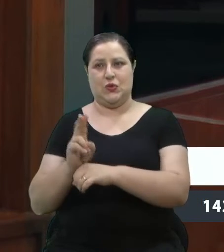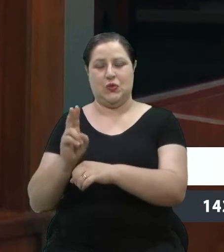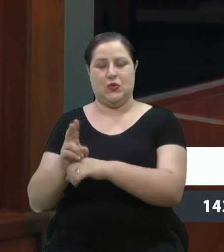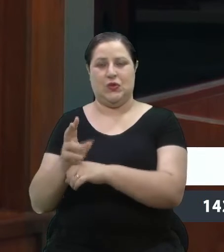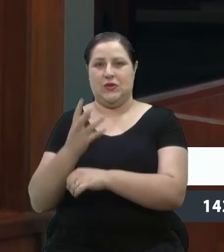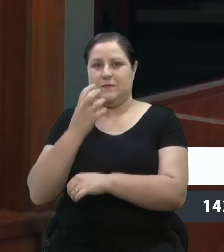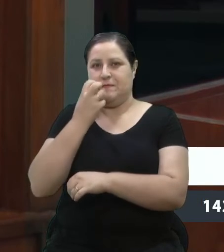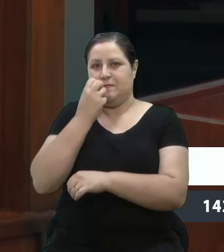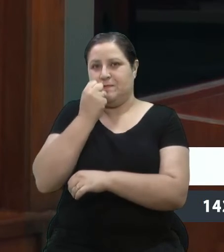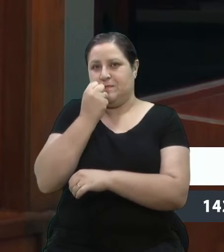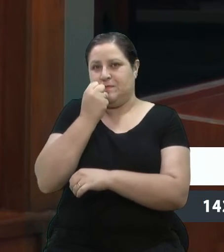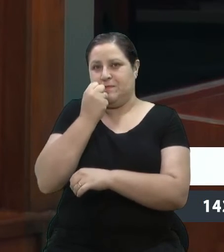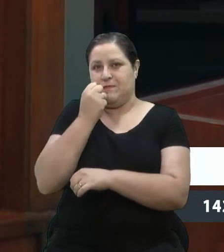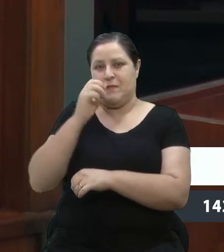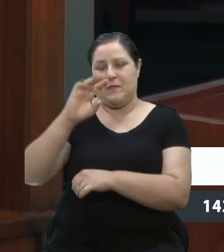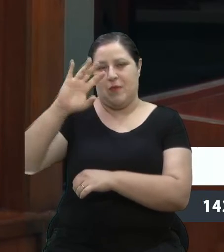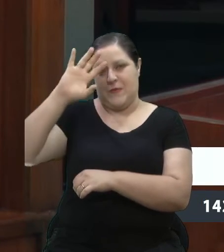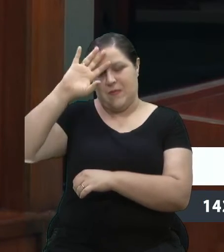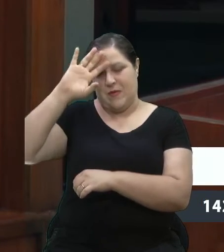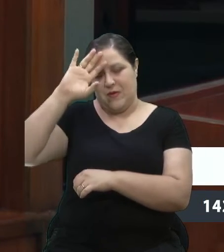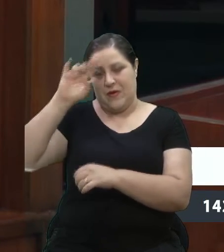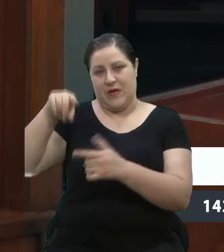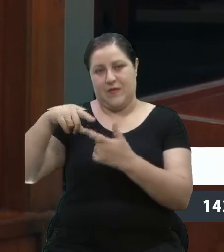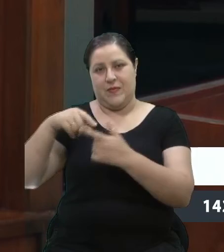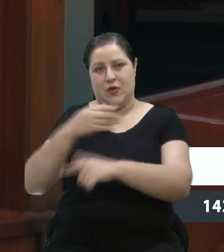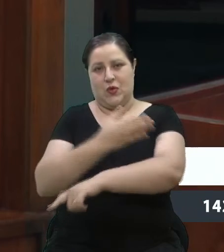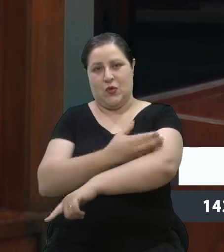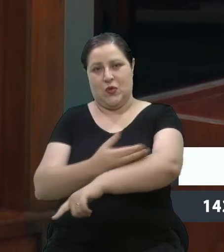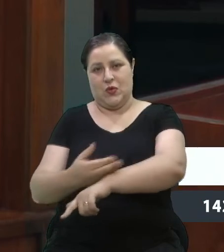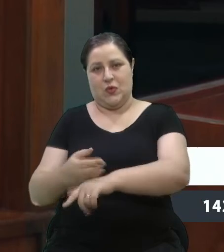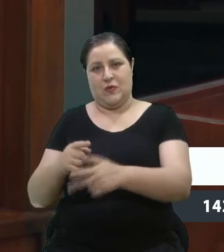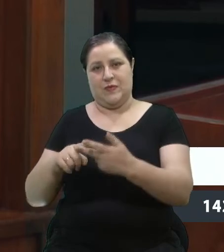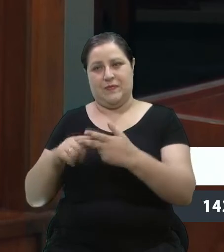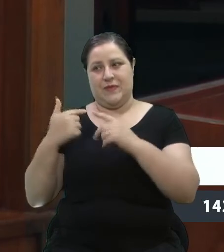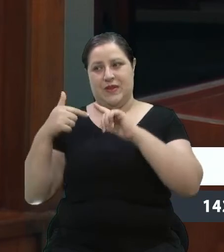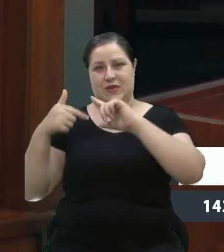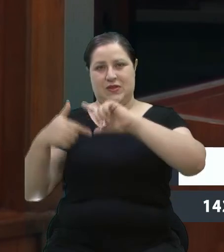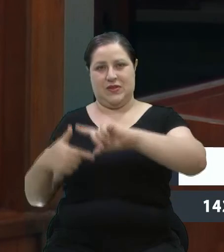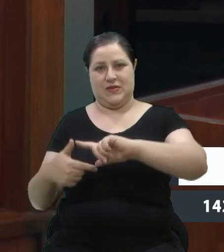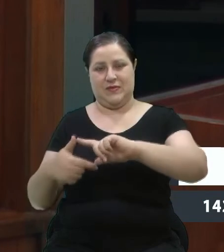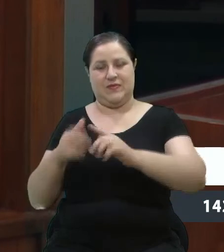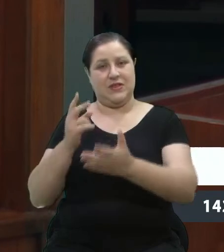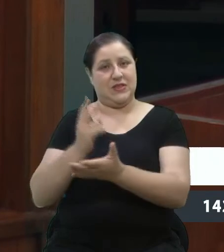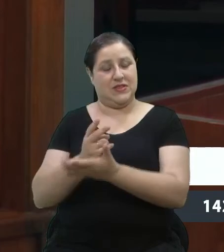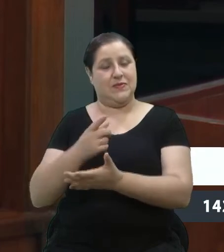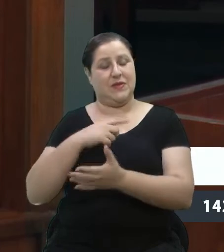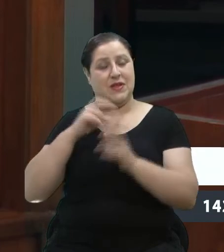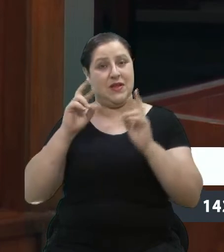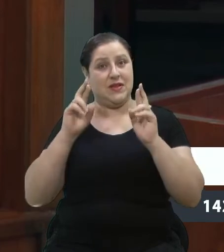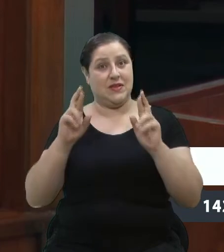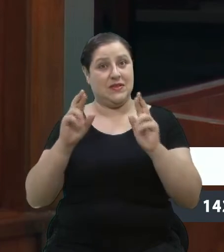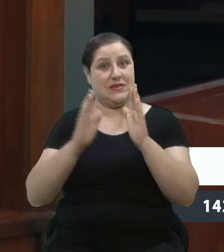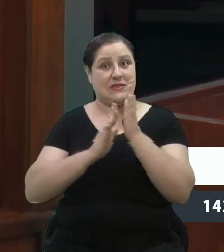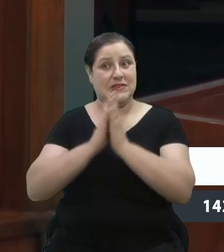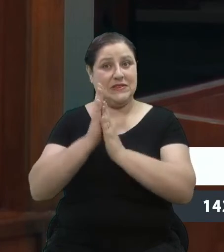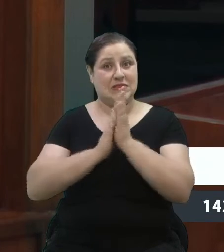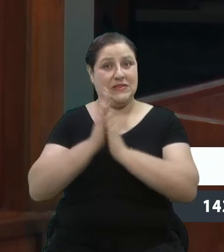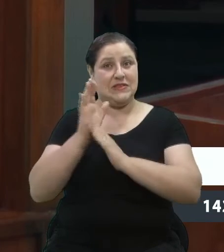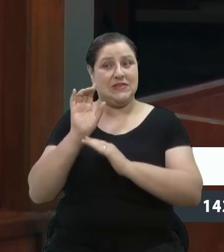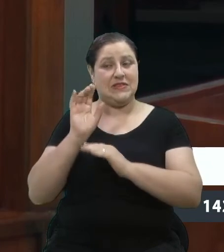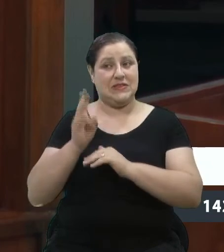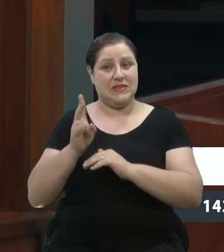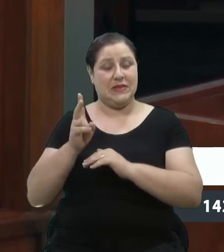memórias, nossos costumes, nossas tradições. E dizer que a gente sempre tem aquela esperança de que cada governo